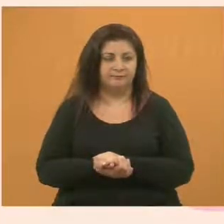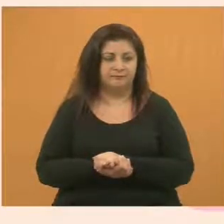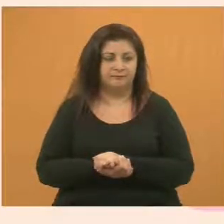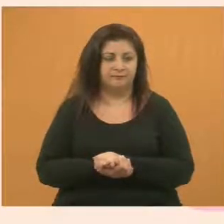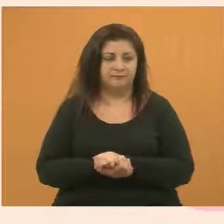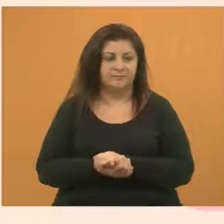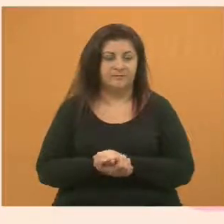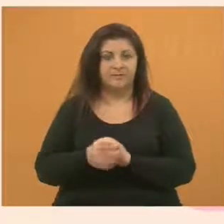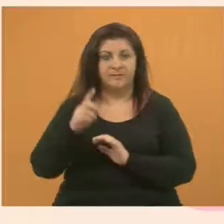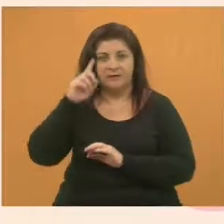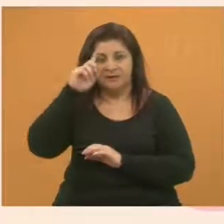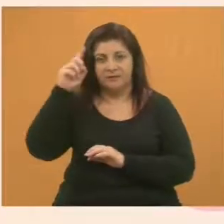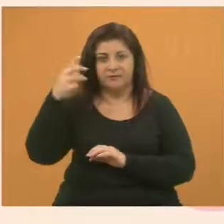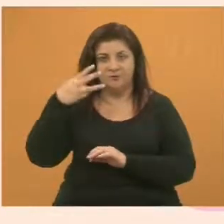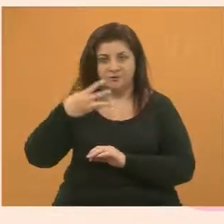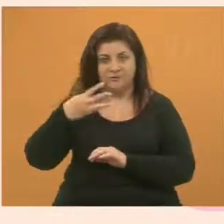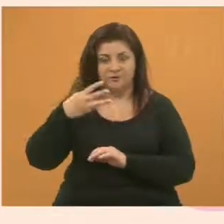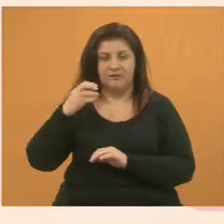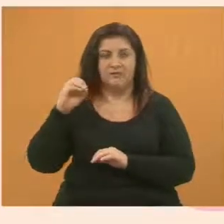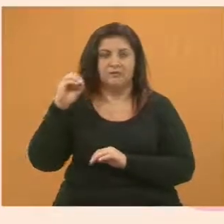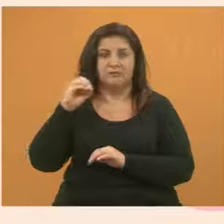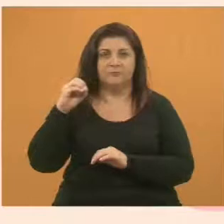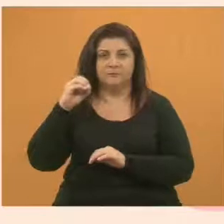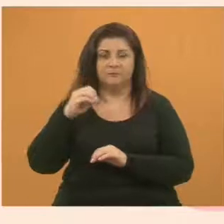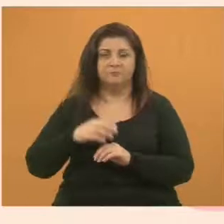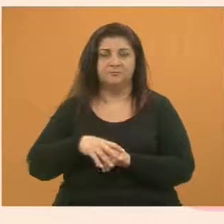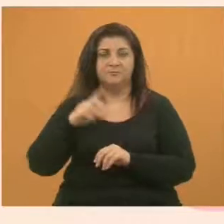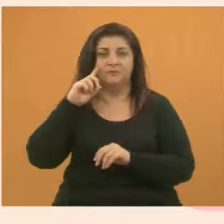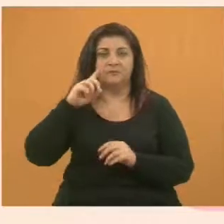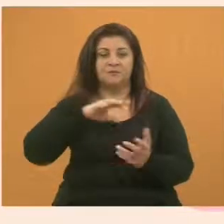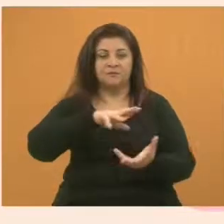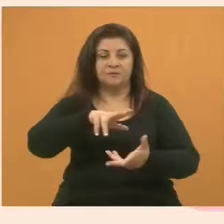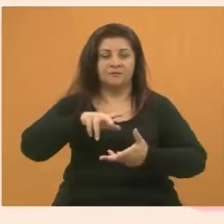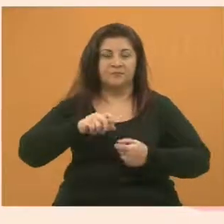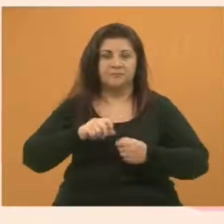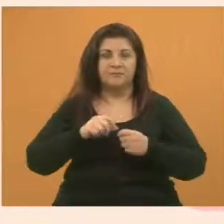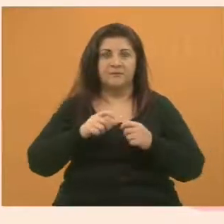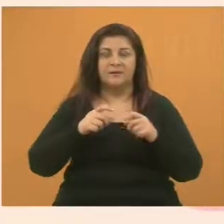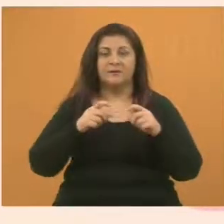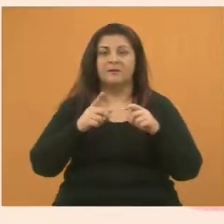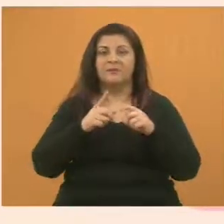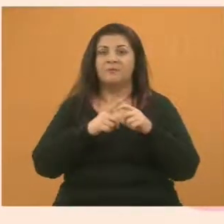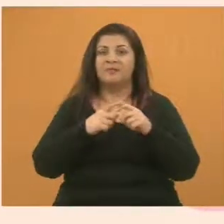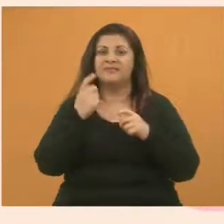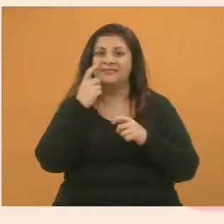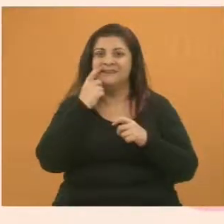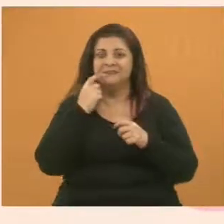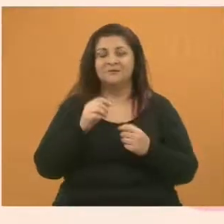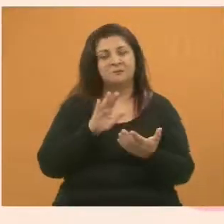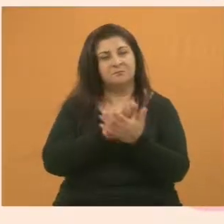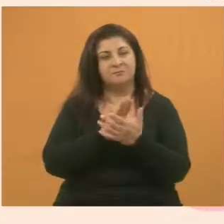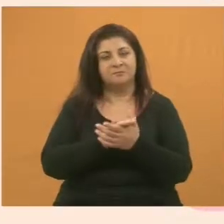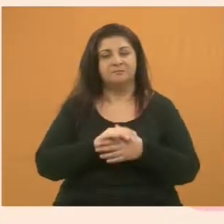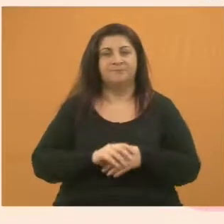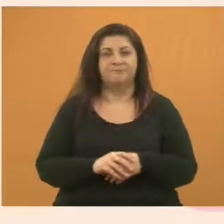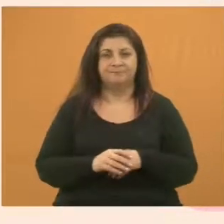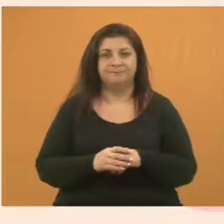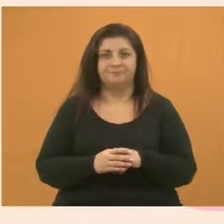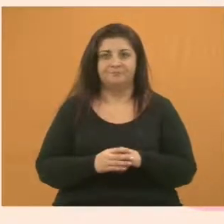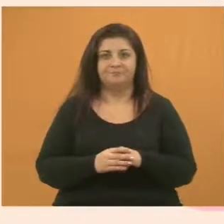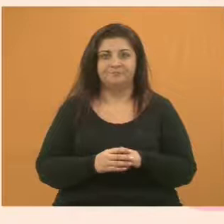Dia 3 de outubro, dia mundial do dentista. Parabéns aos dentistas. Próximo.